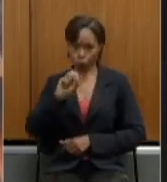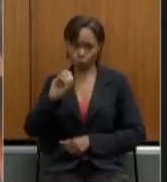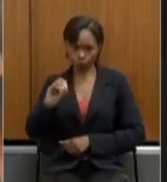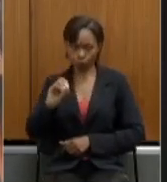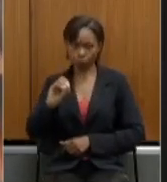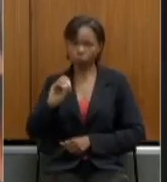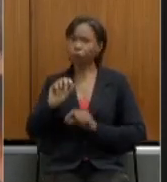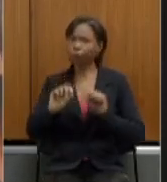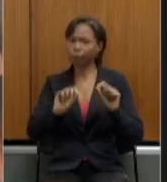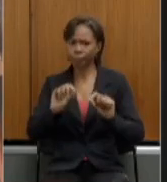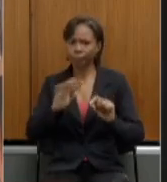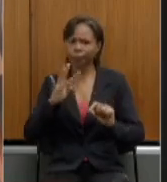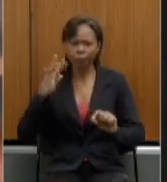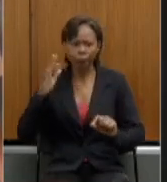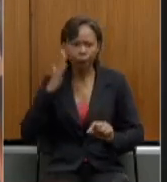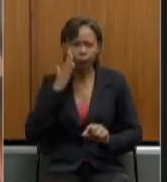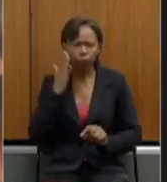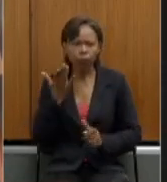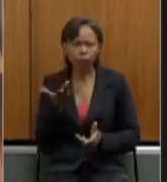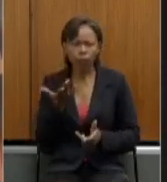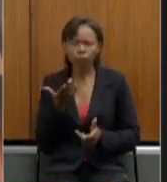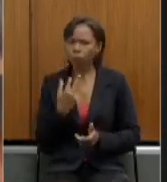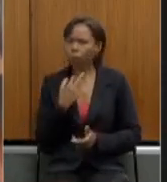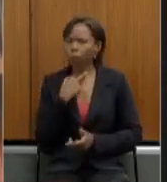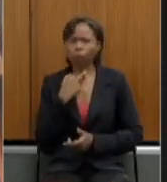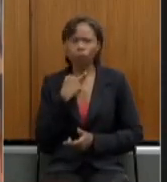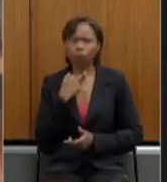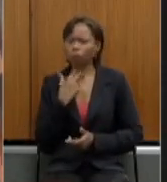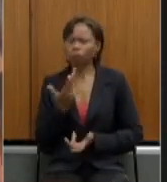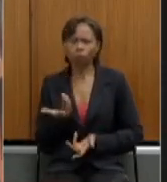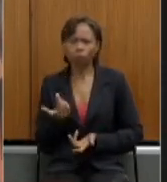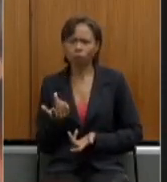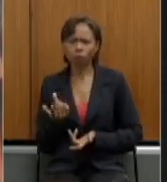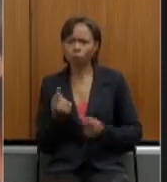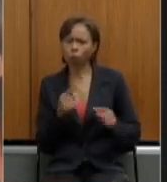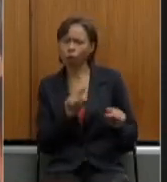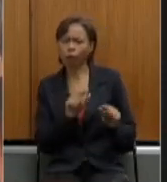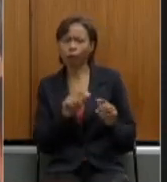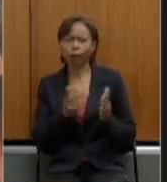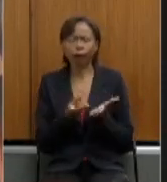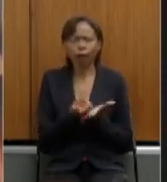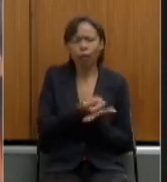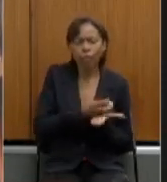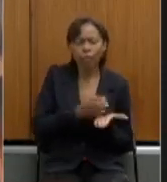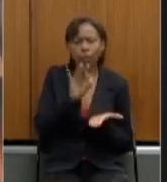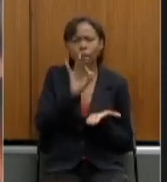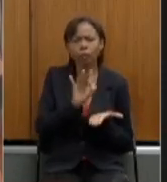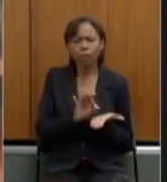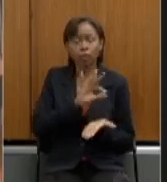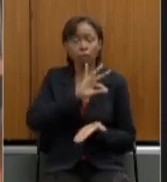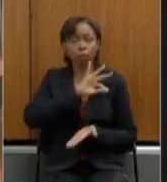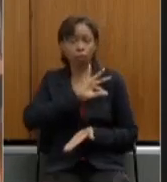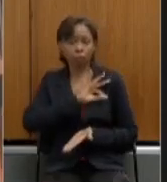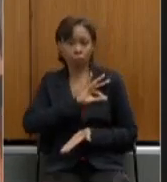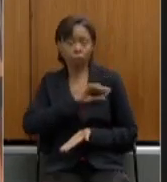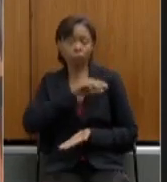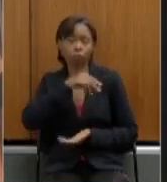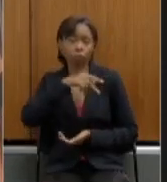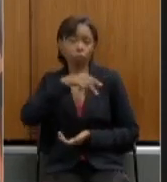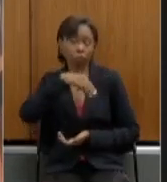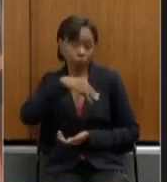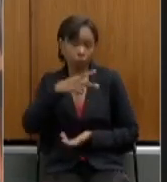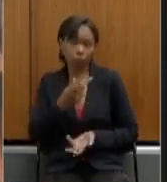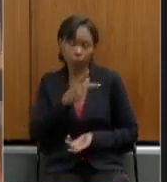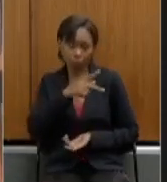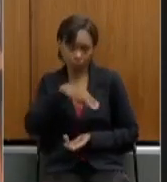sobre a alíquota dos militares estaduais e que valeria a alíquota do estado do Rio Grande do Sul então